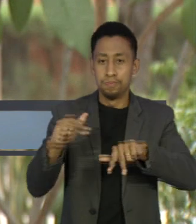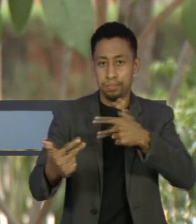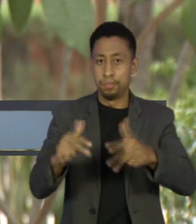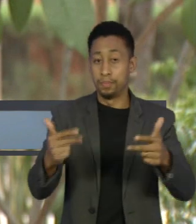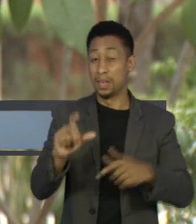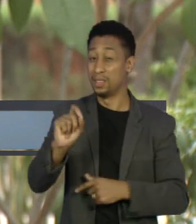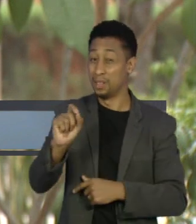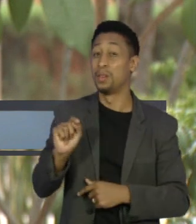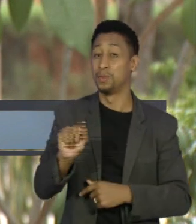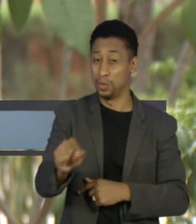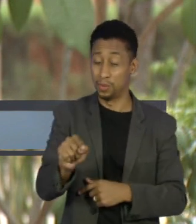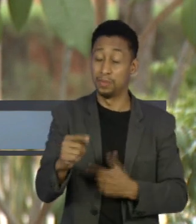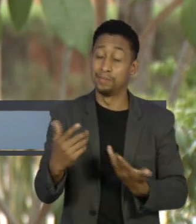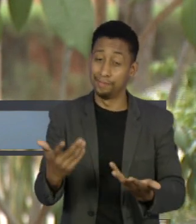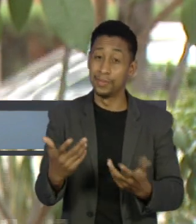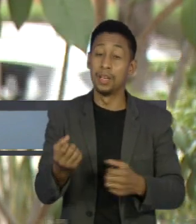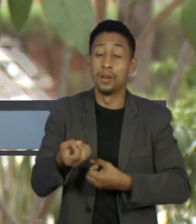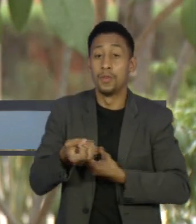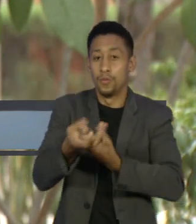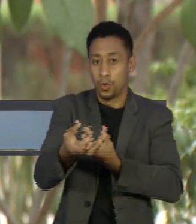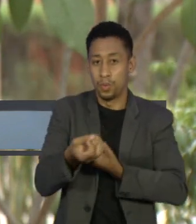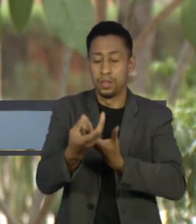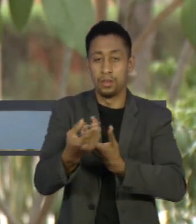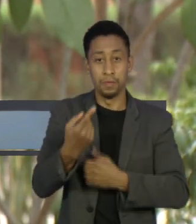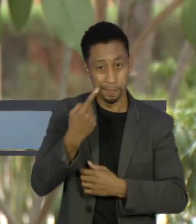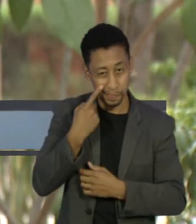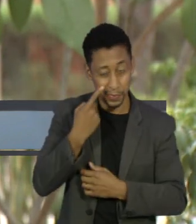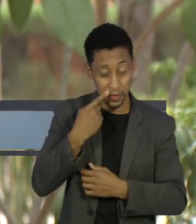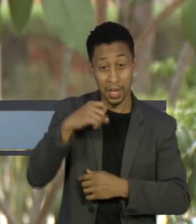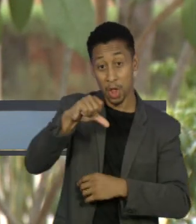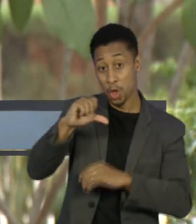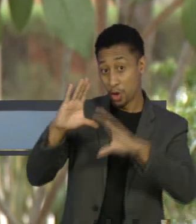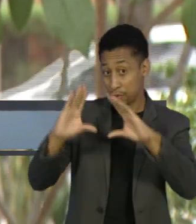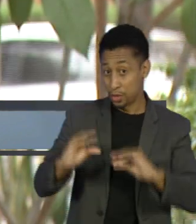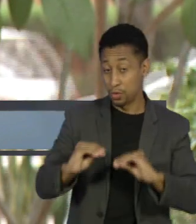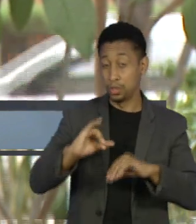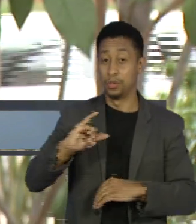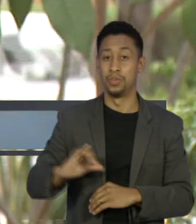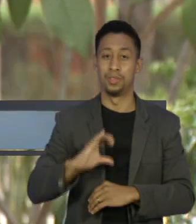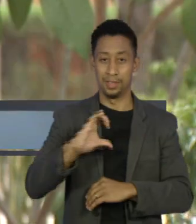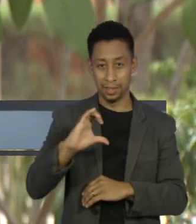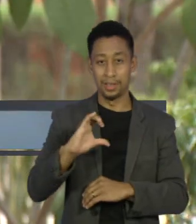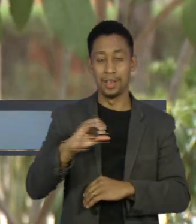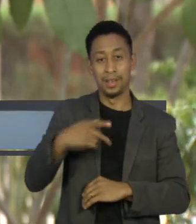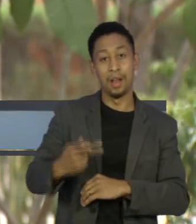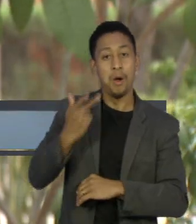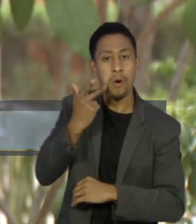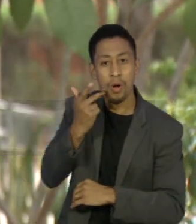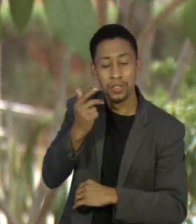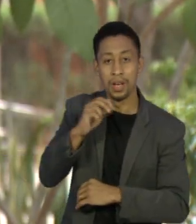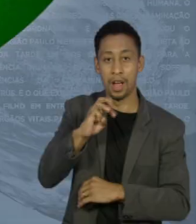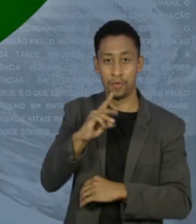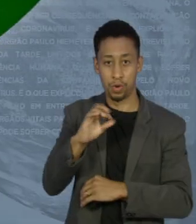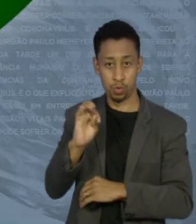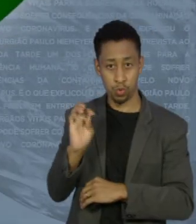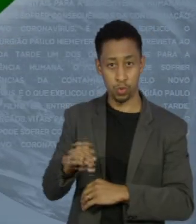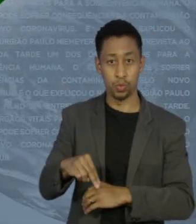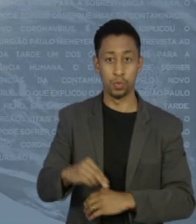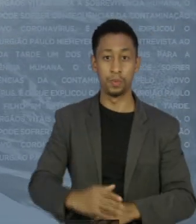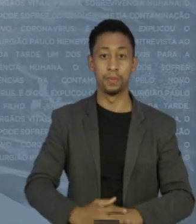de 10 mil. Essas e outras informações você confere às 9 da noite no Jornal da Cultura, de Fortaleza, Everton Lucas.